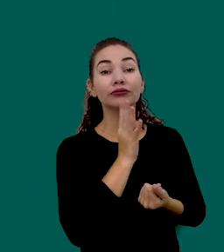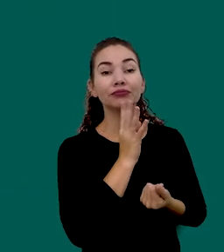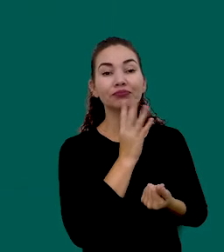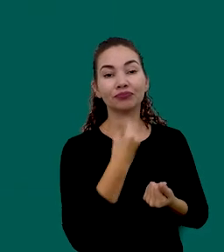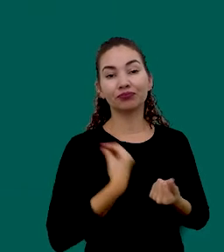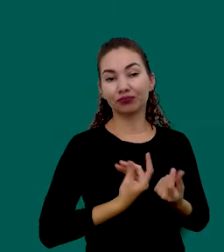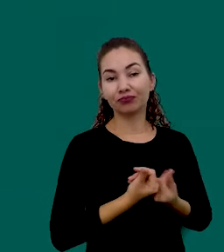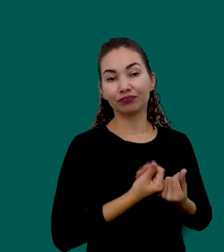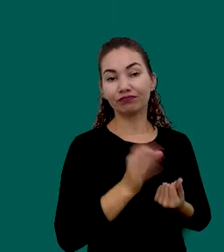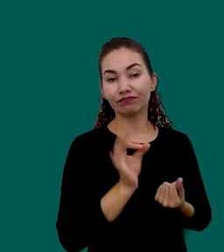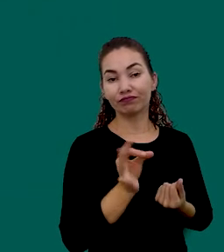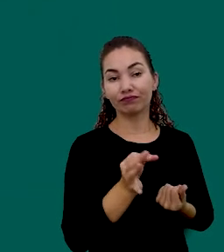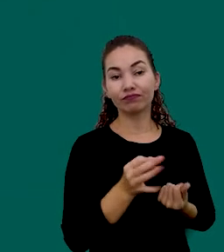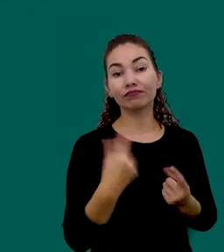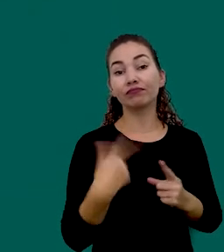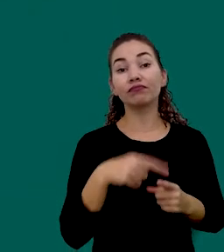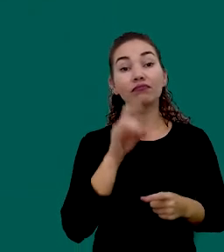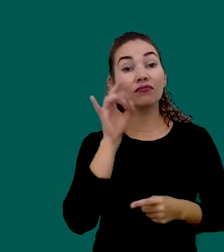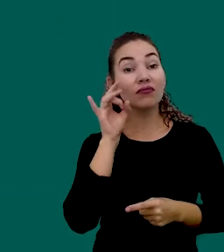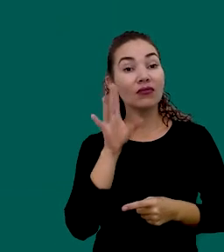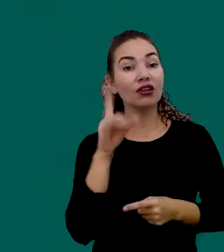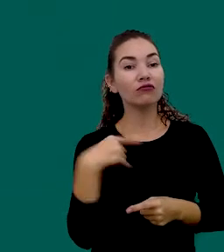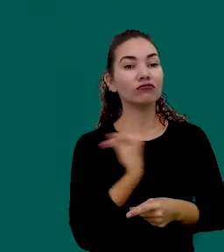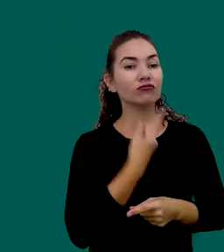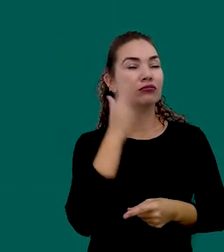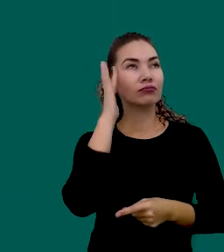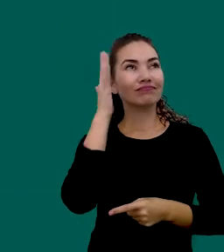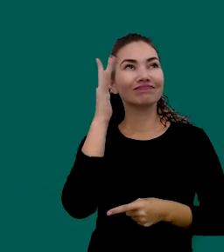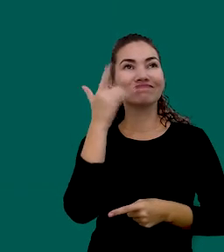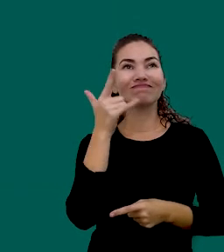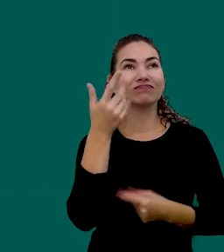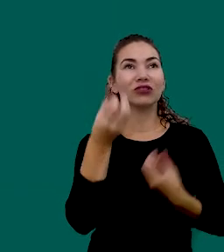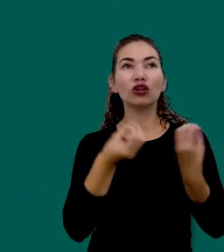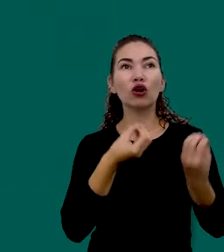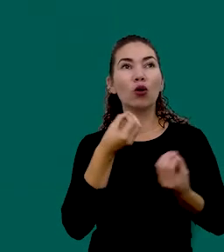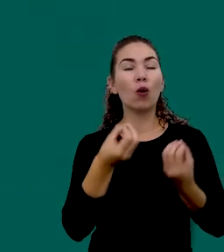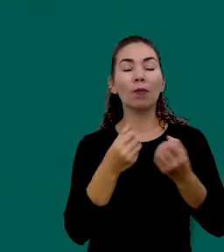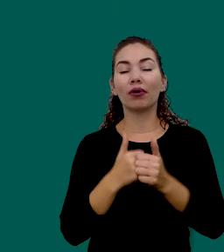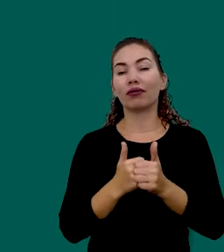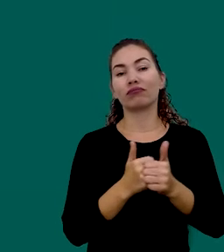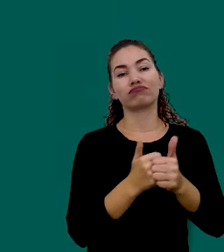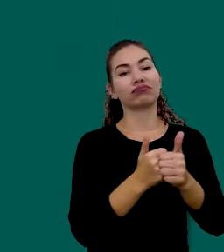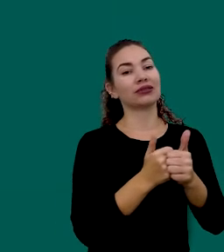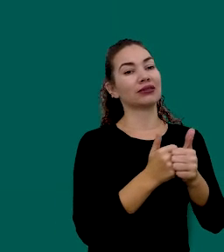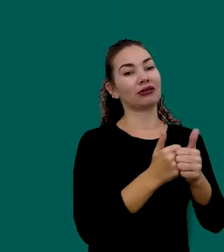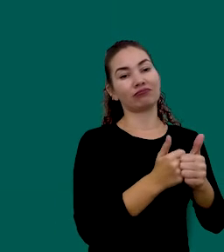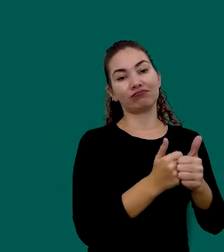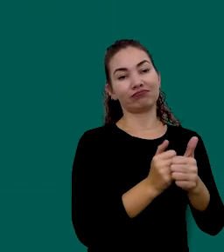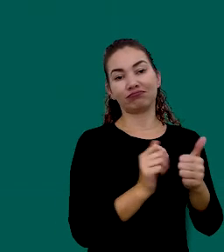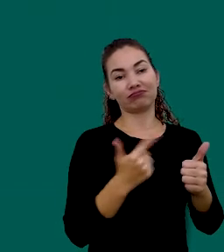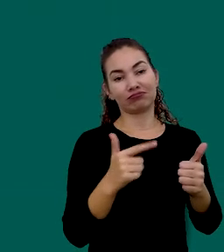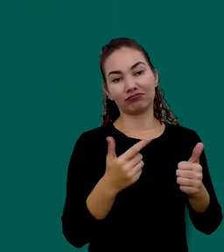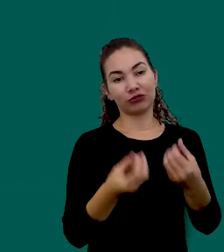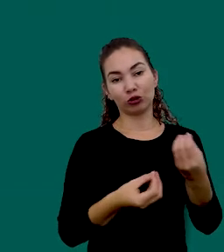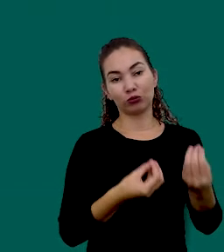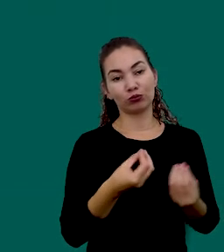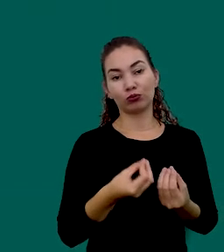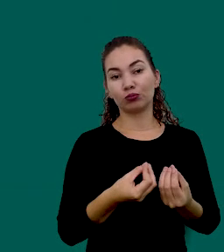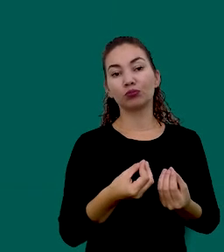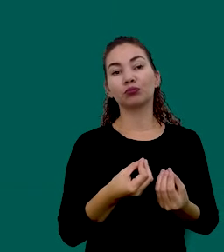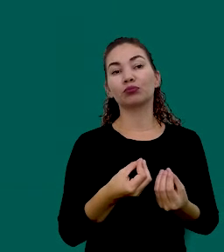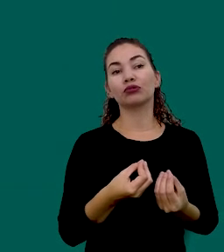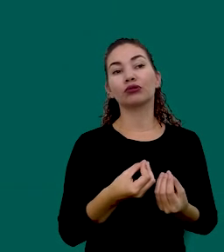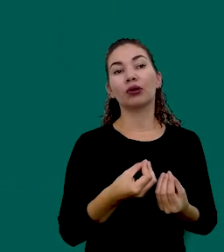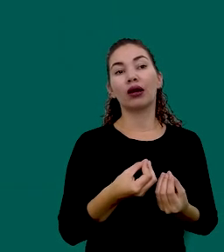financeira De fato Porque só Na nossa mente A gente não tem Como fazer Um acompanhamento Que